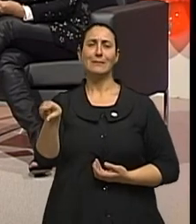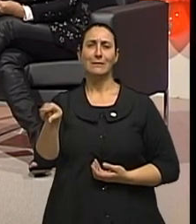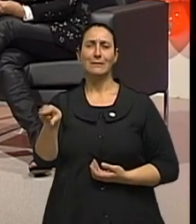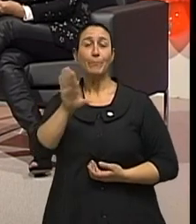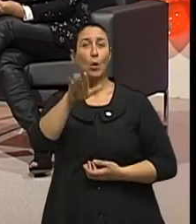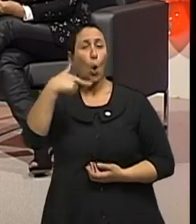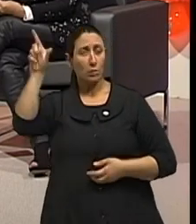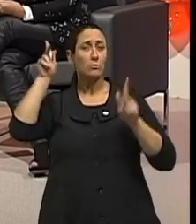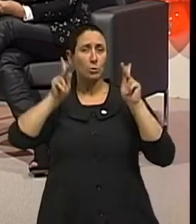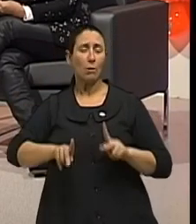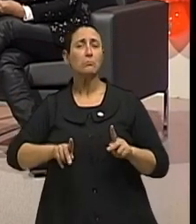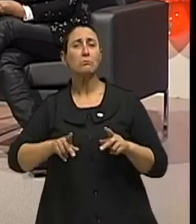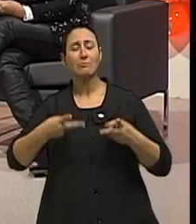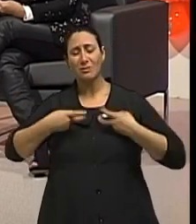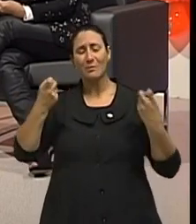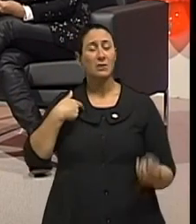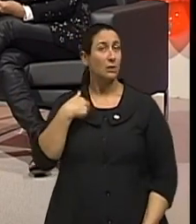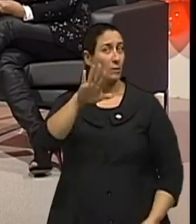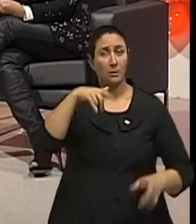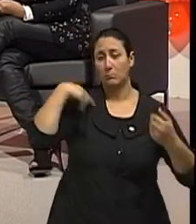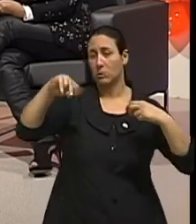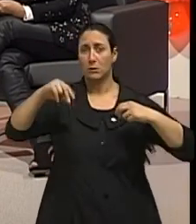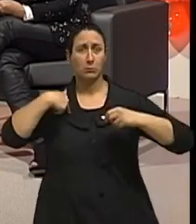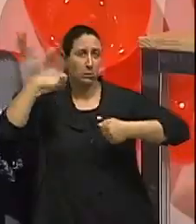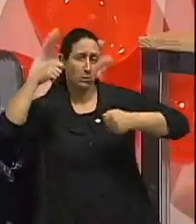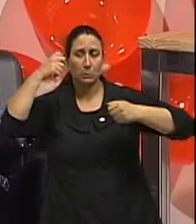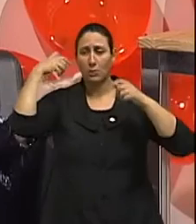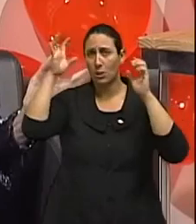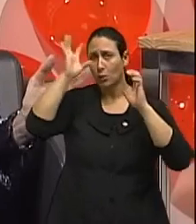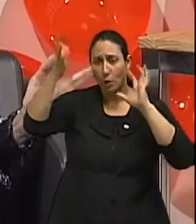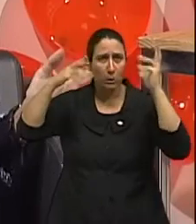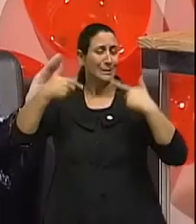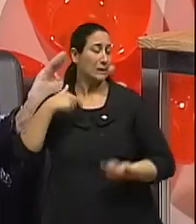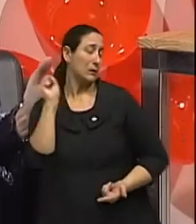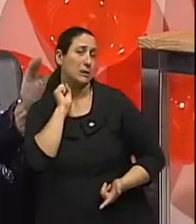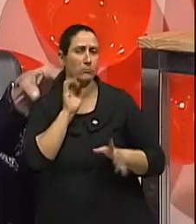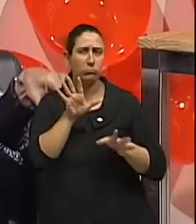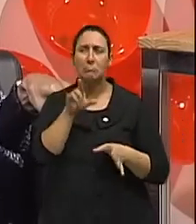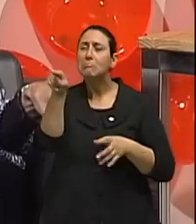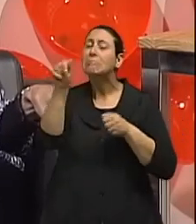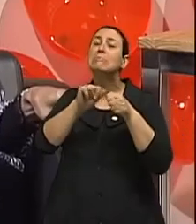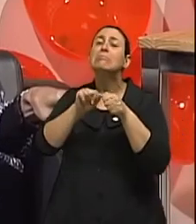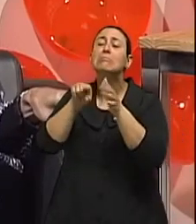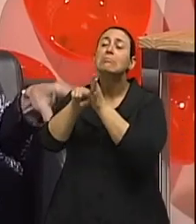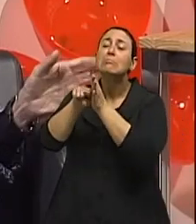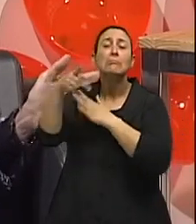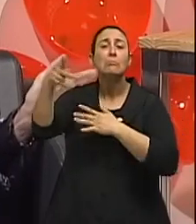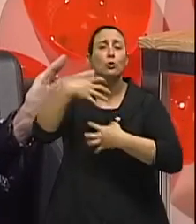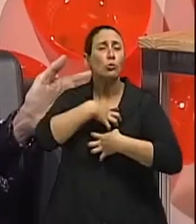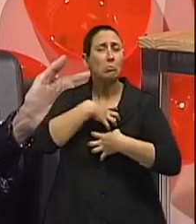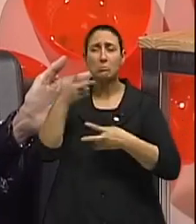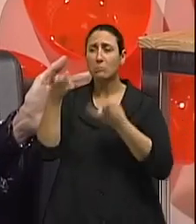pessoas se percebem como estressadas, hoje eu estou a mil, eu estou super estressada. E aí, quando nós começamos a medir as reações fisiológicas,